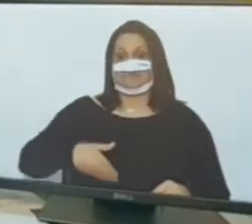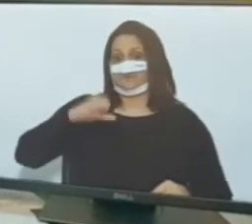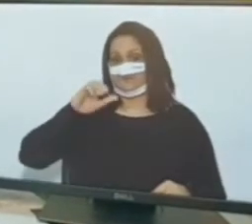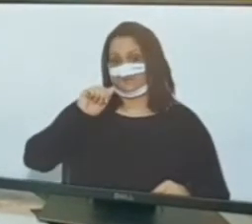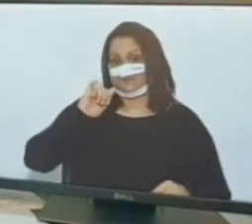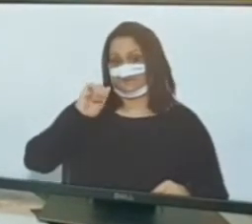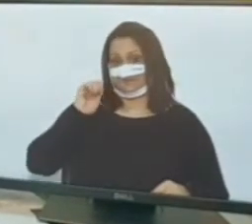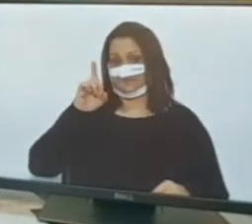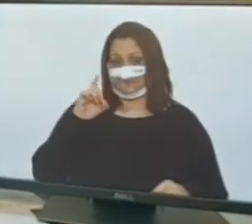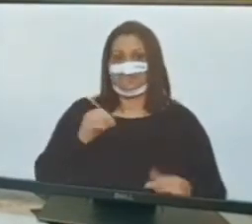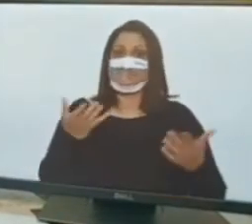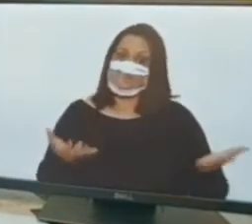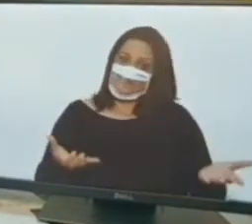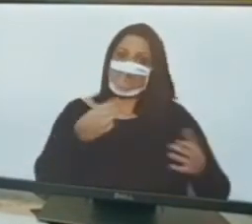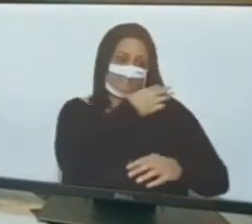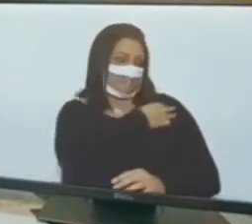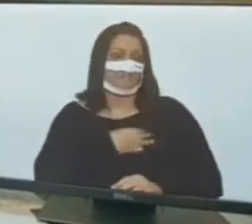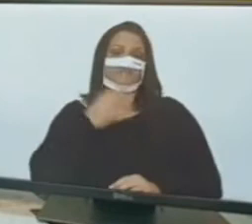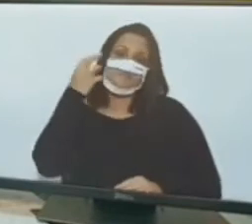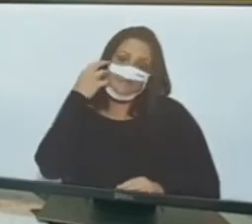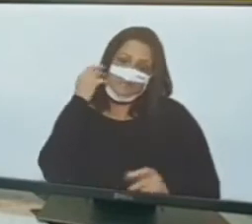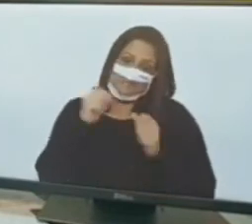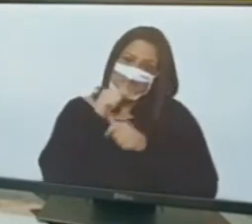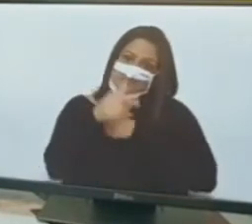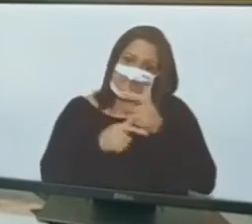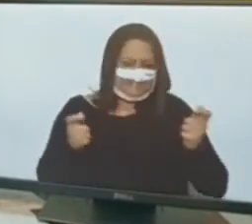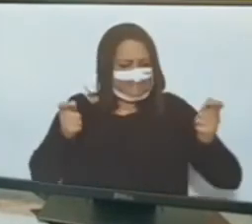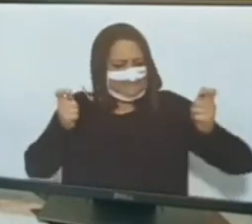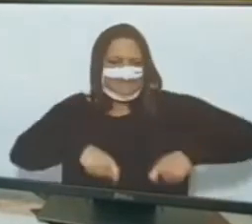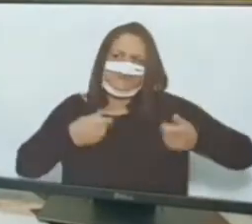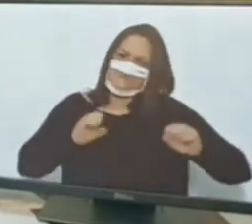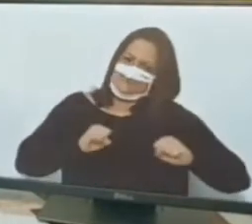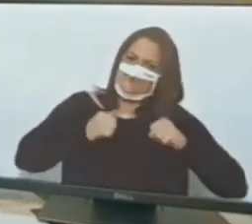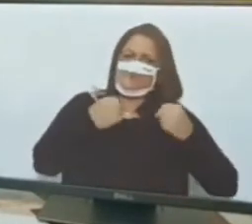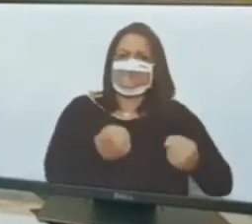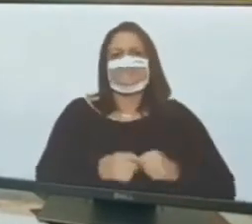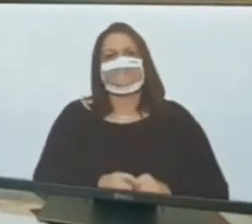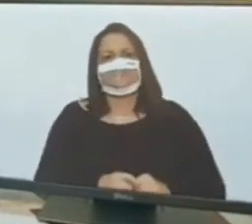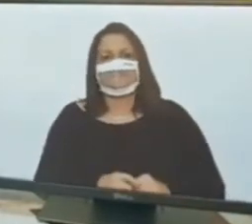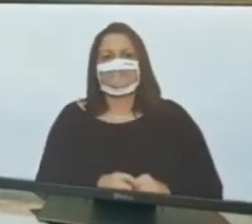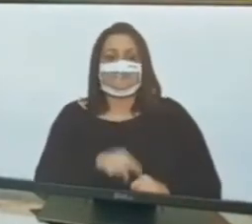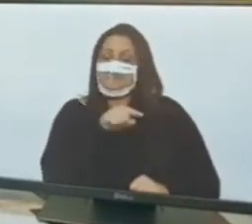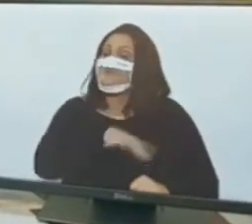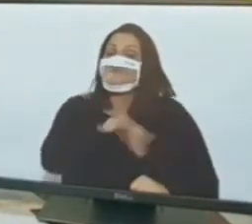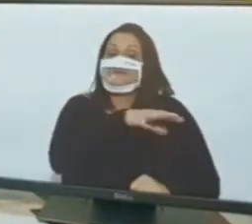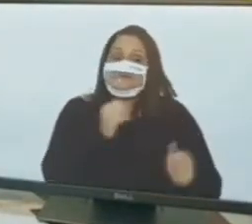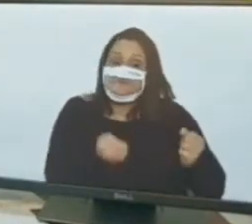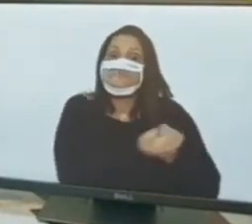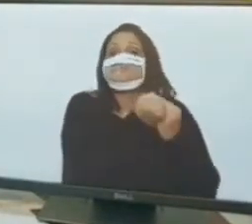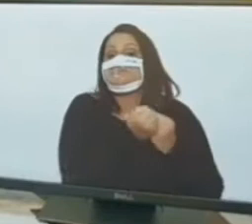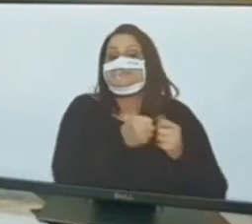que fazer o possível. Uma parte desses trabalhos são feitos por unidade de engenharia do Exército Brasileiro.